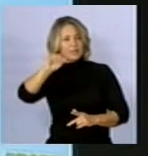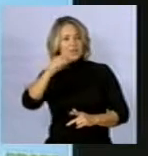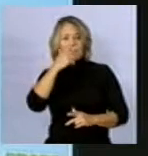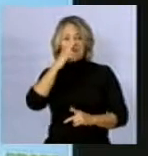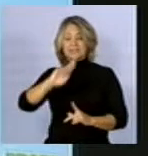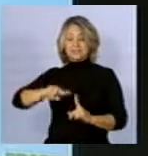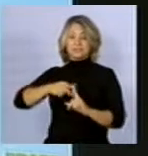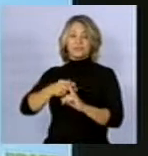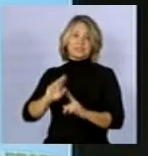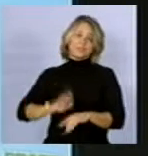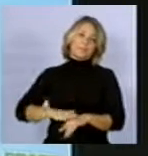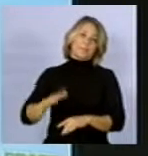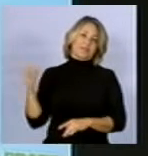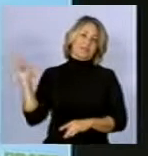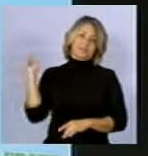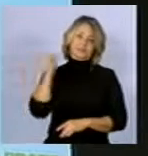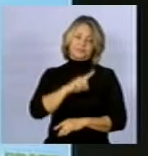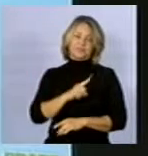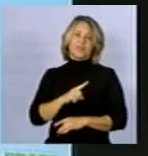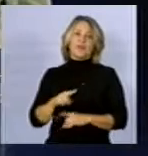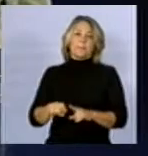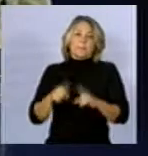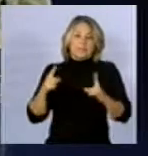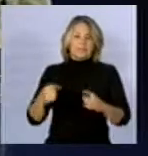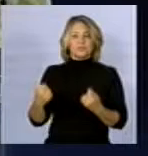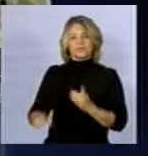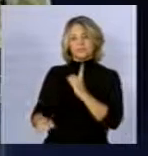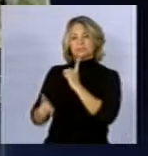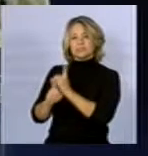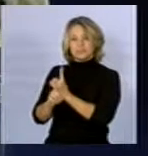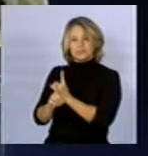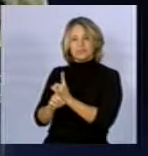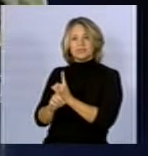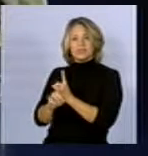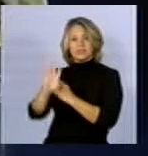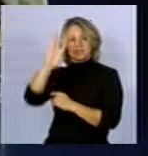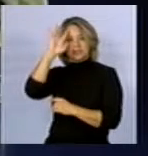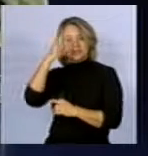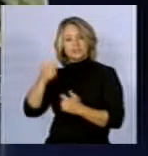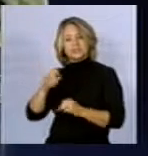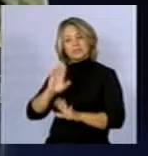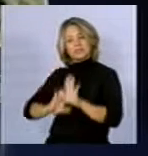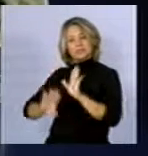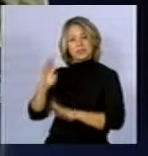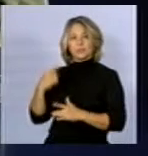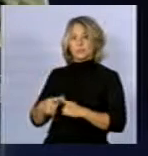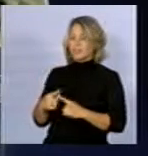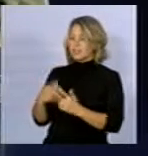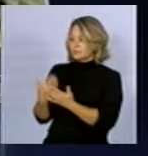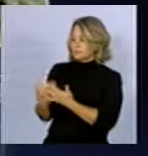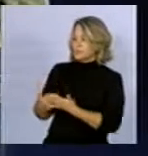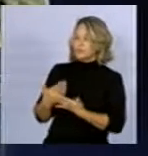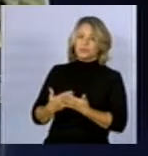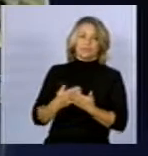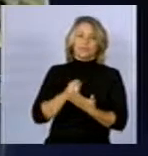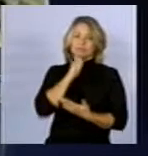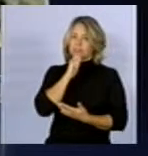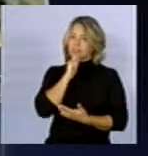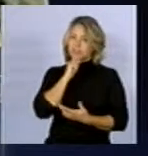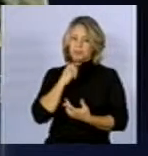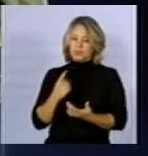Mas esse resultado tem que ser visto com muita cautela, porque nem todos os estudos encontraram associação.